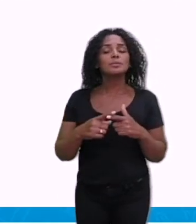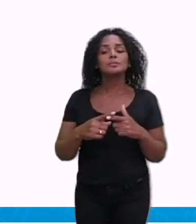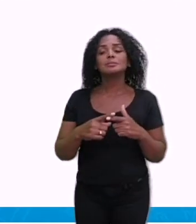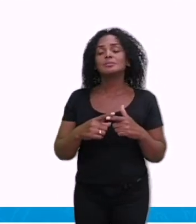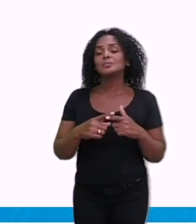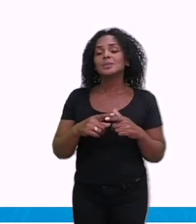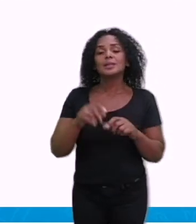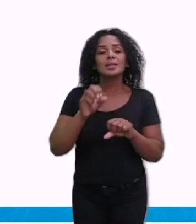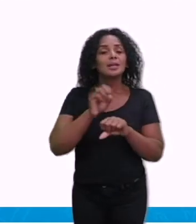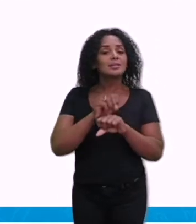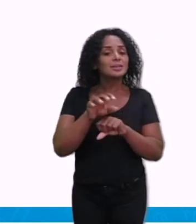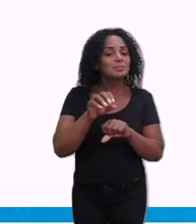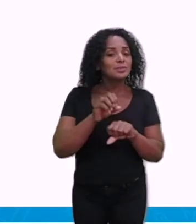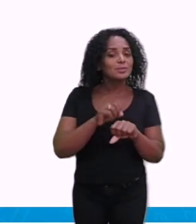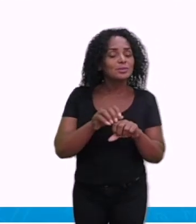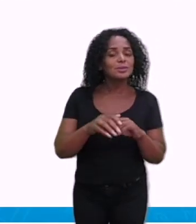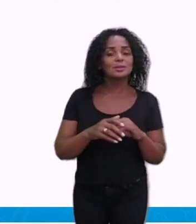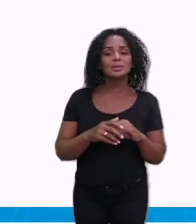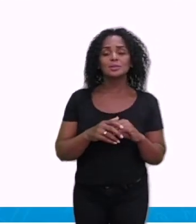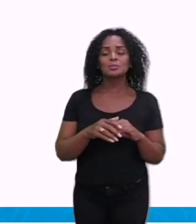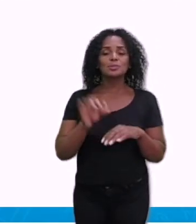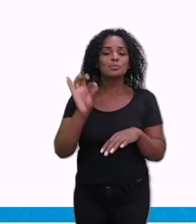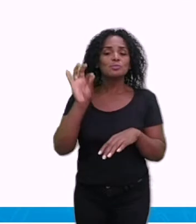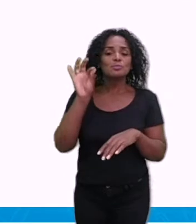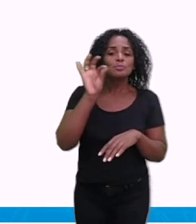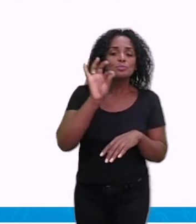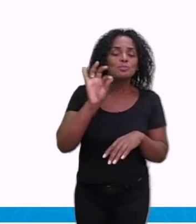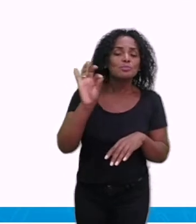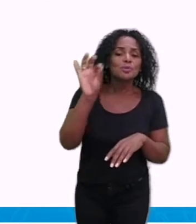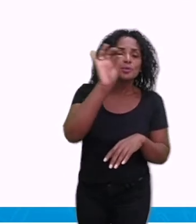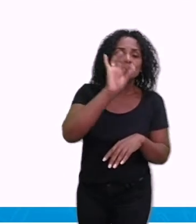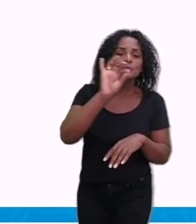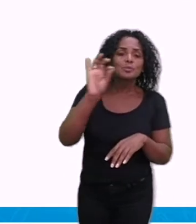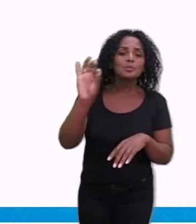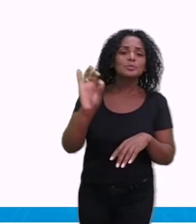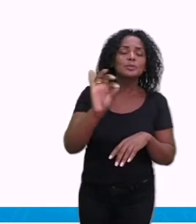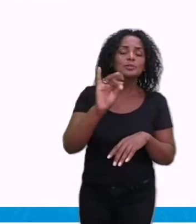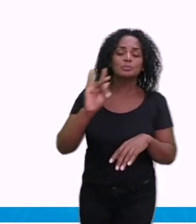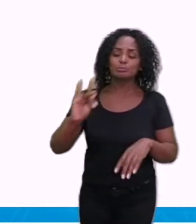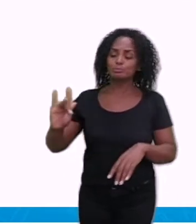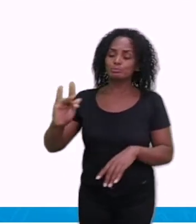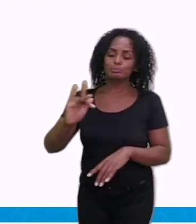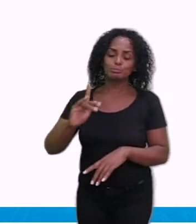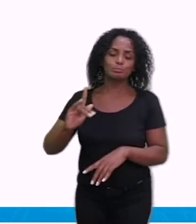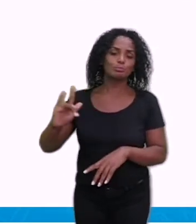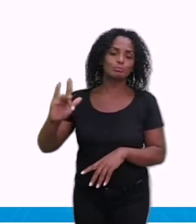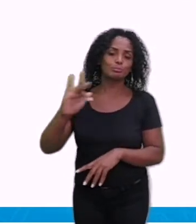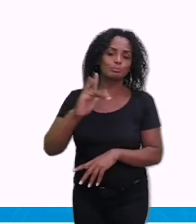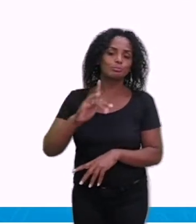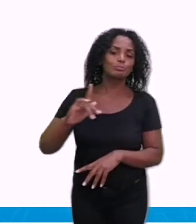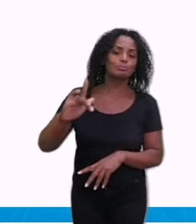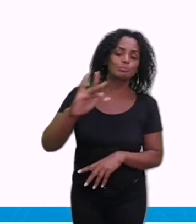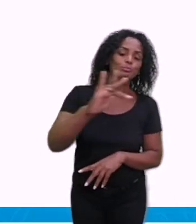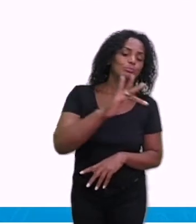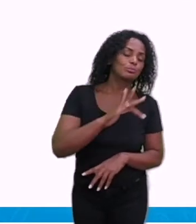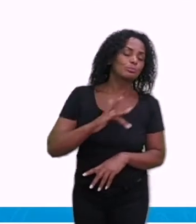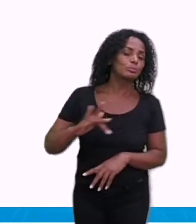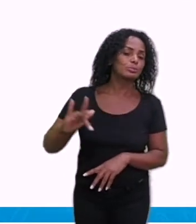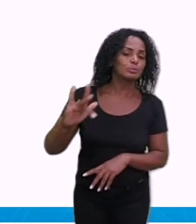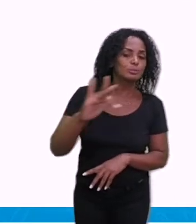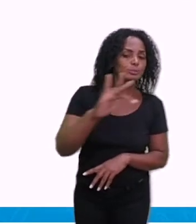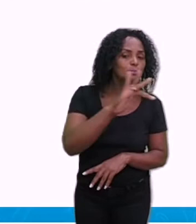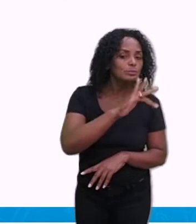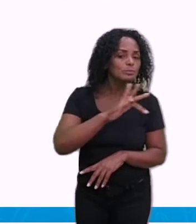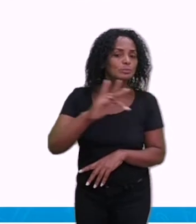é transmitida por um mosquito chamado Aedes aegypti, o famoso mosquito da dengue.